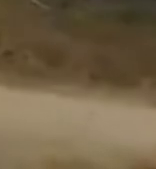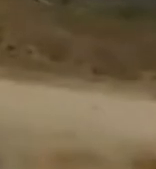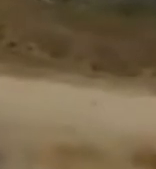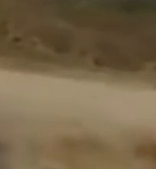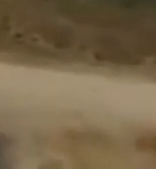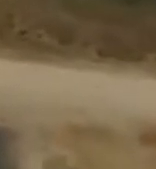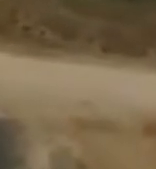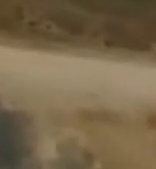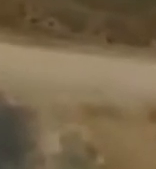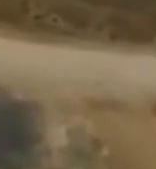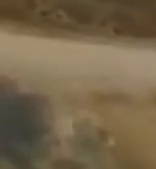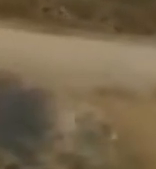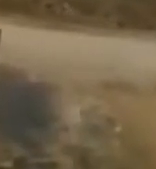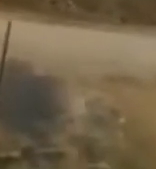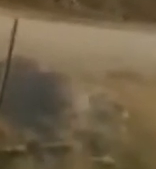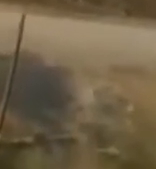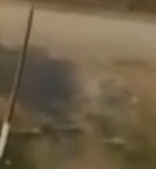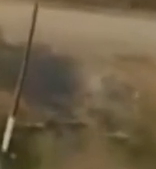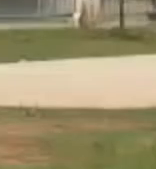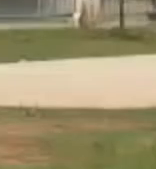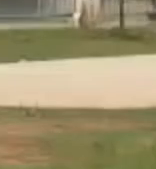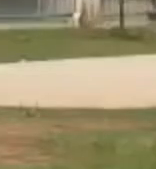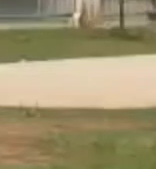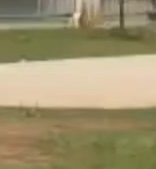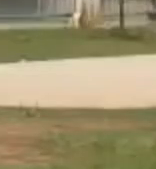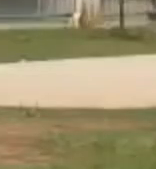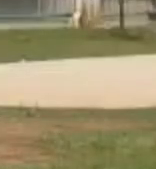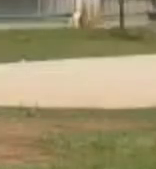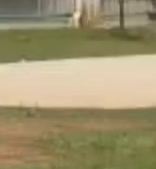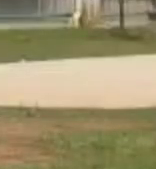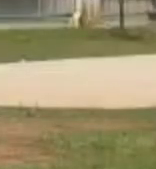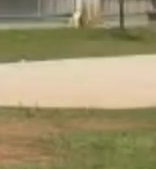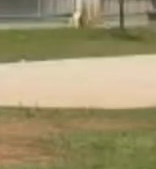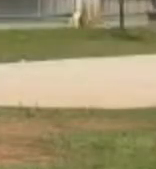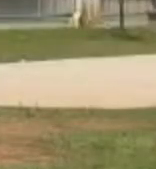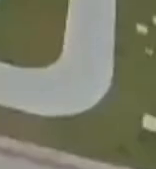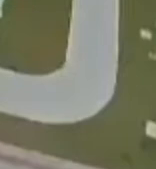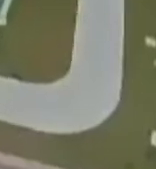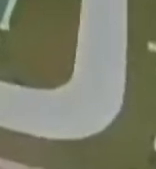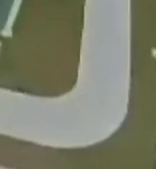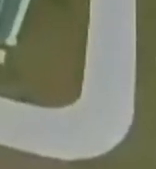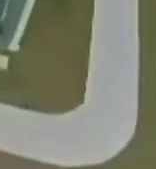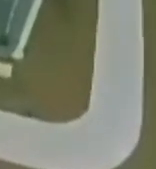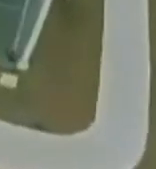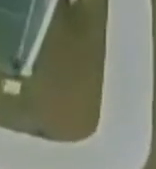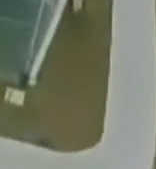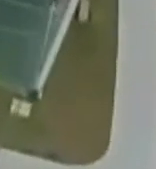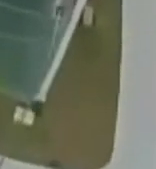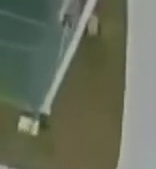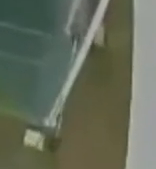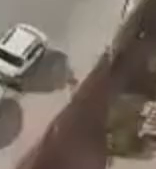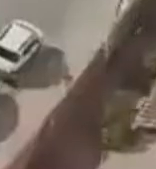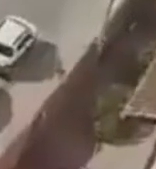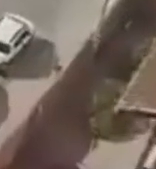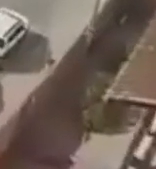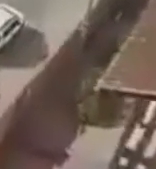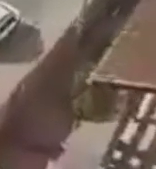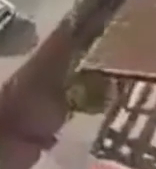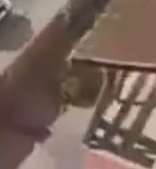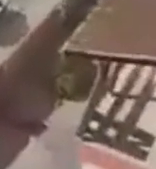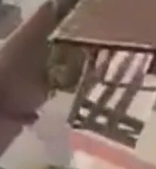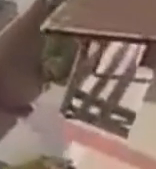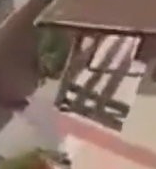construção da arena multiuso para eventos, além do Centro de Artes e Esportes Unificados, na Praça Céu, e a